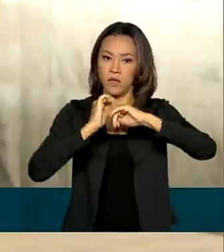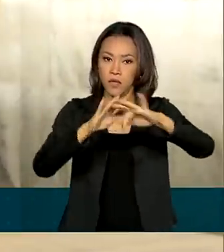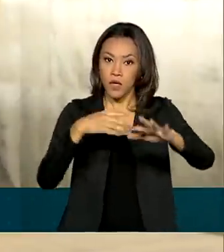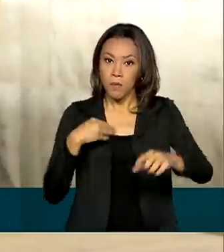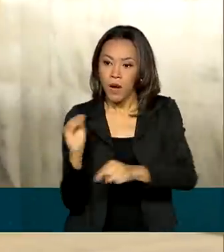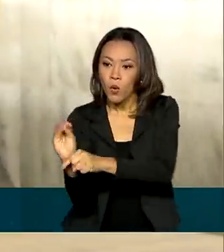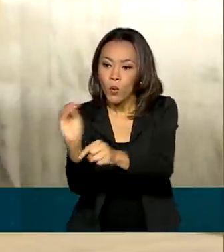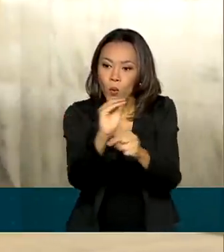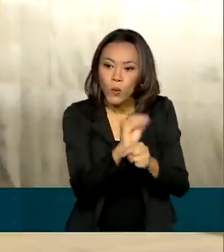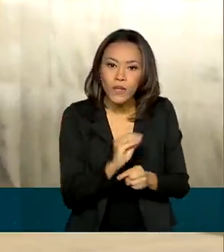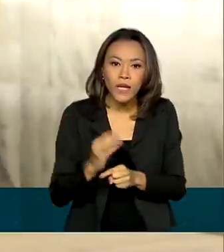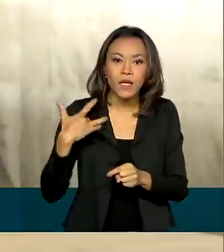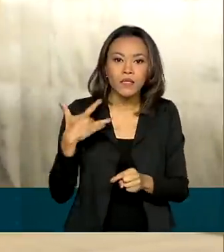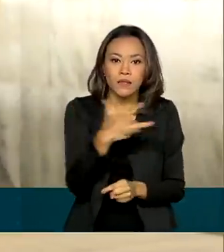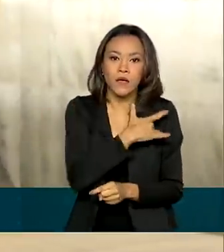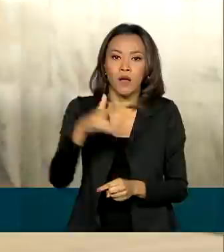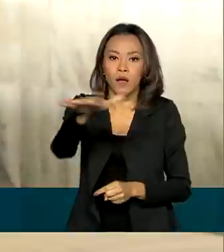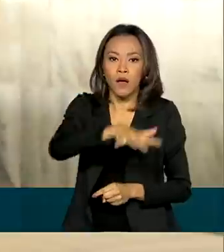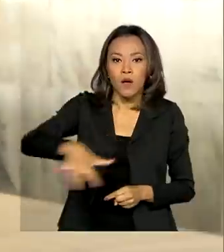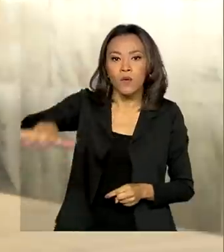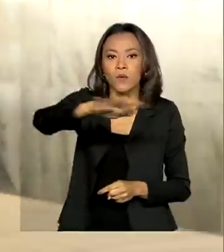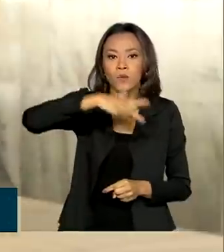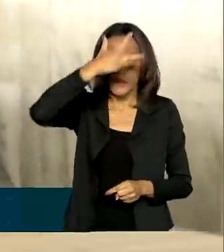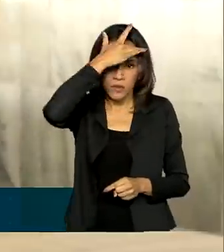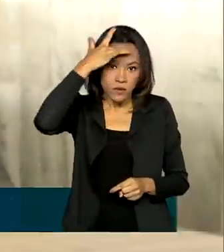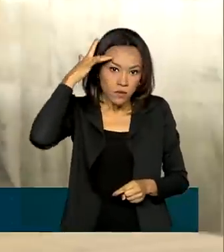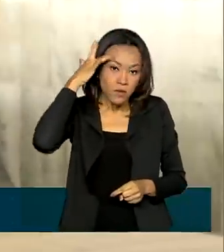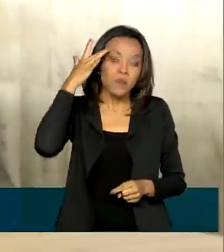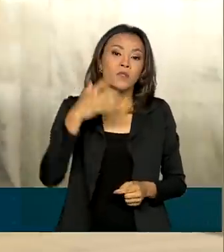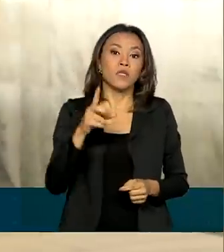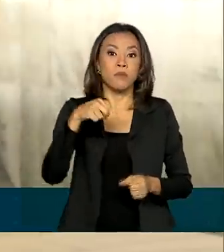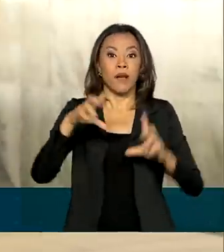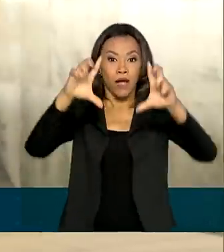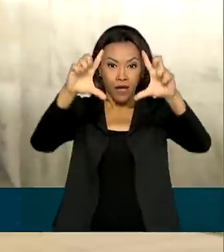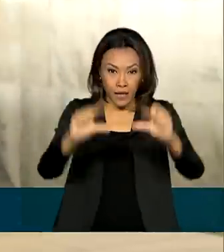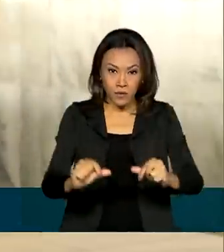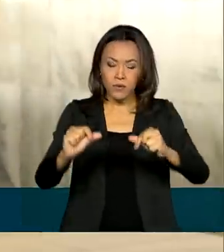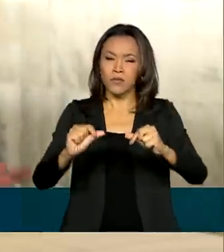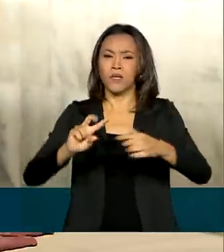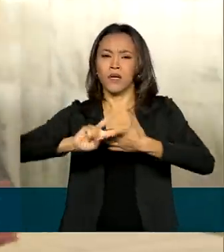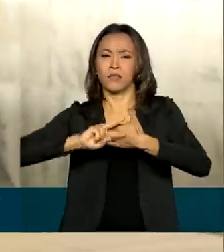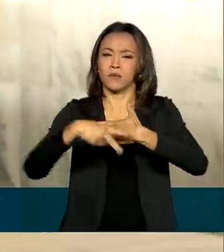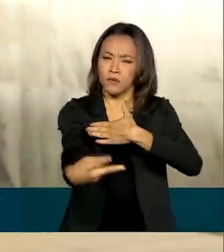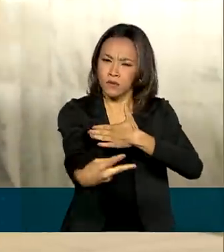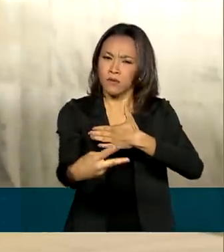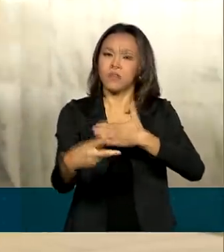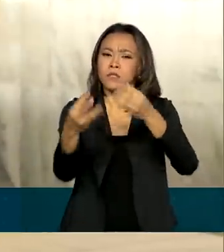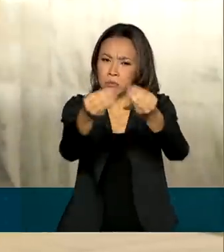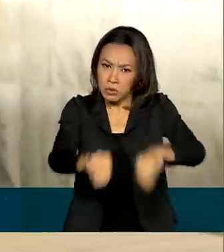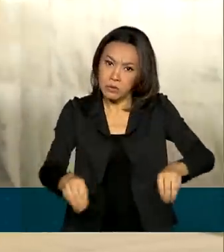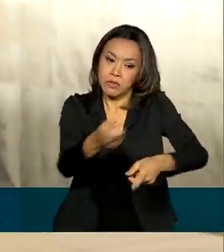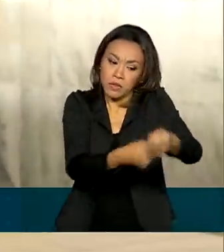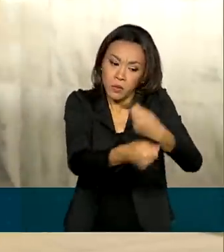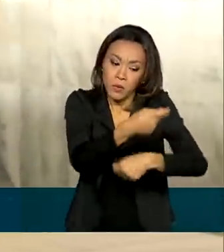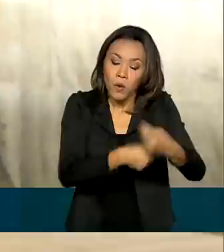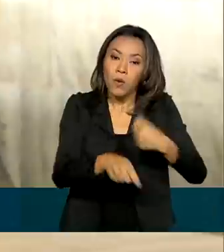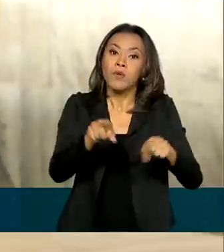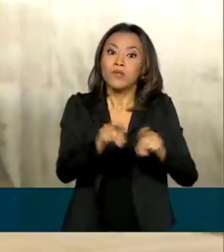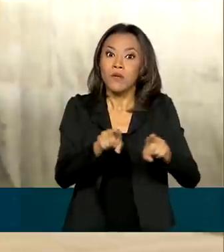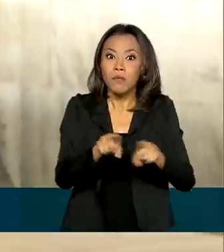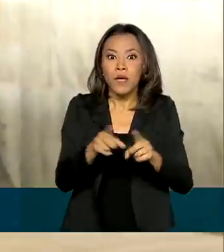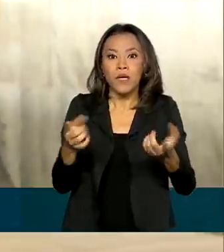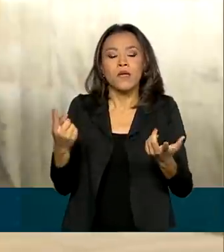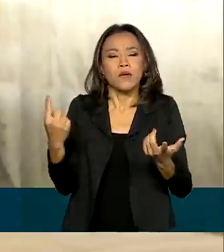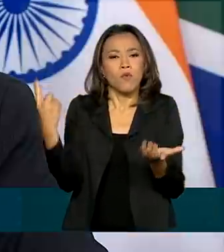sanitária e da saúde da população. E para reduzir os impactos econômicos e gerar crescimento, reforçou o compromisso com as